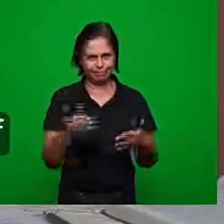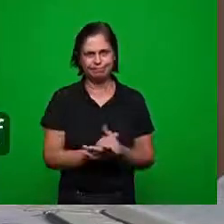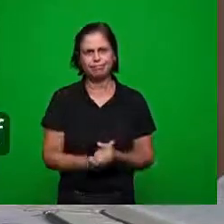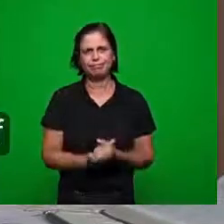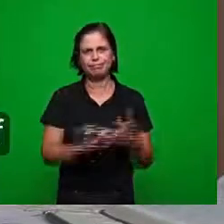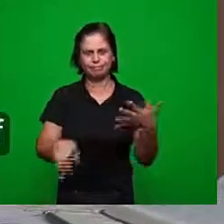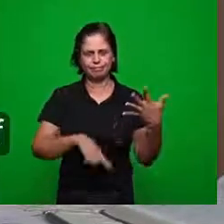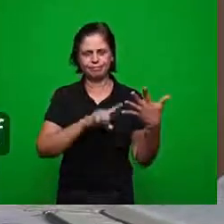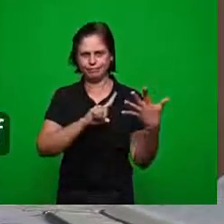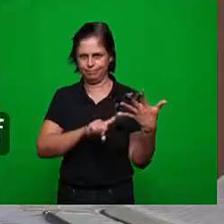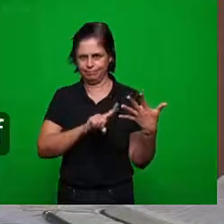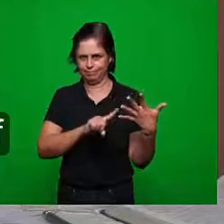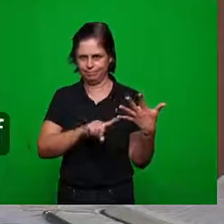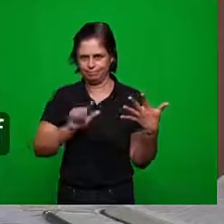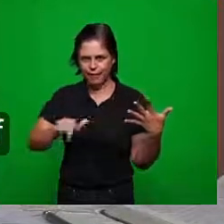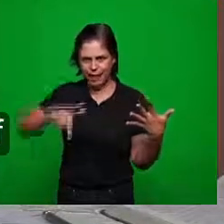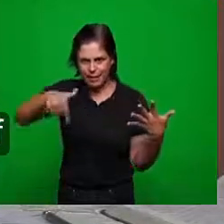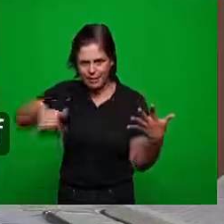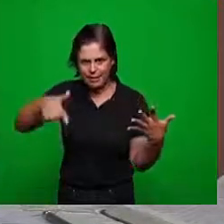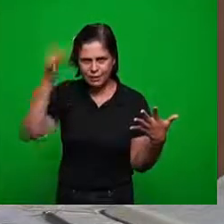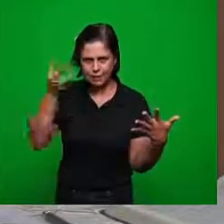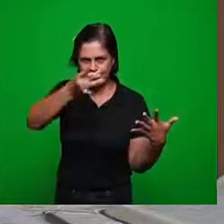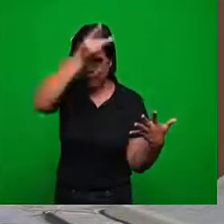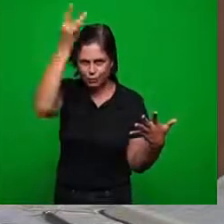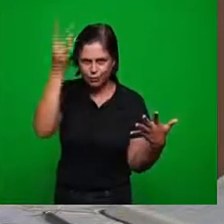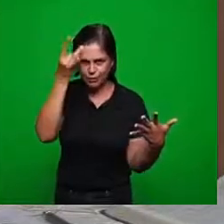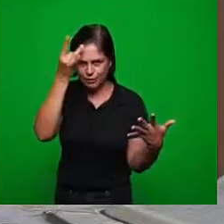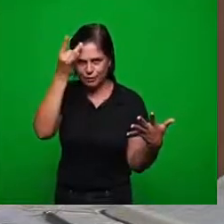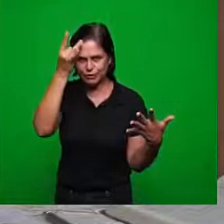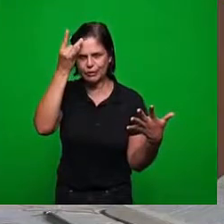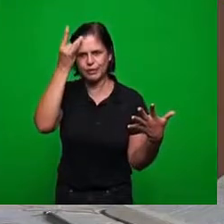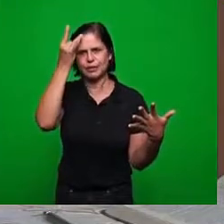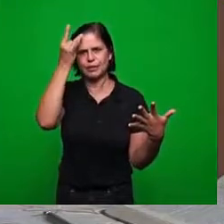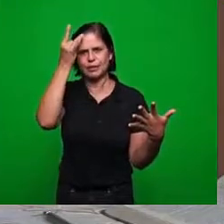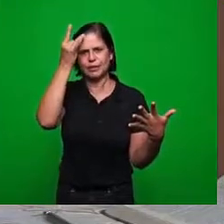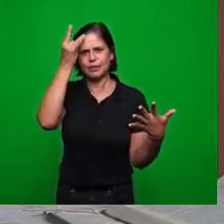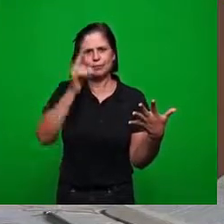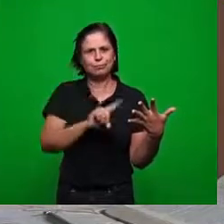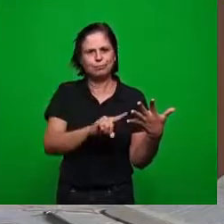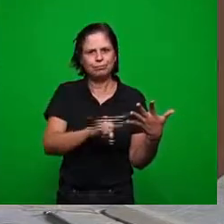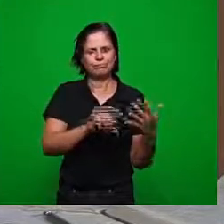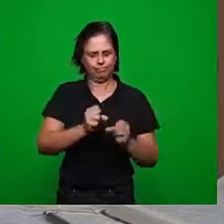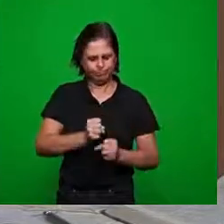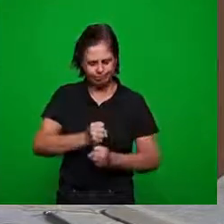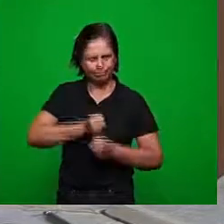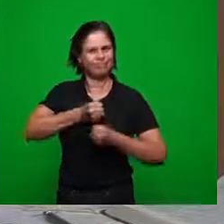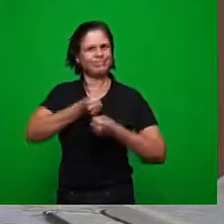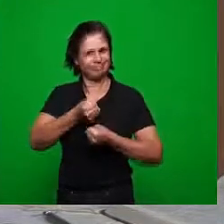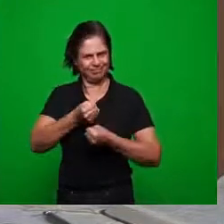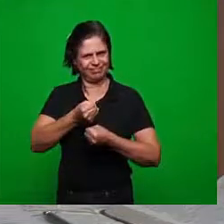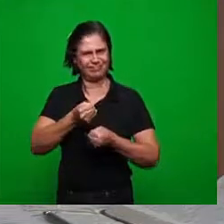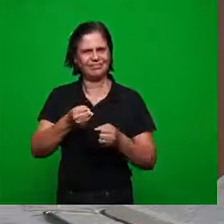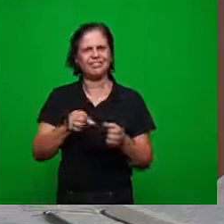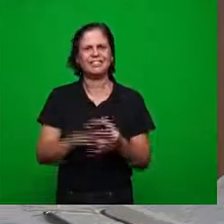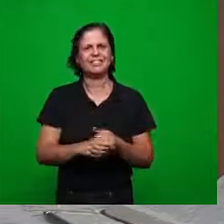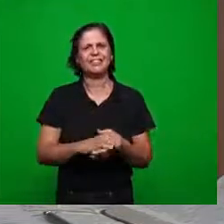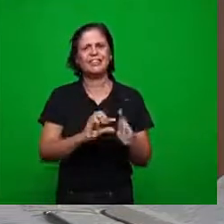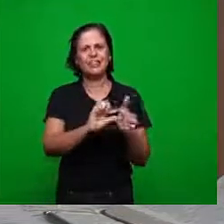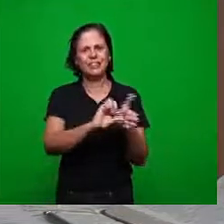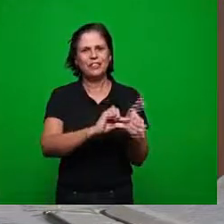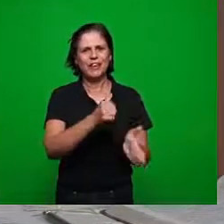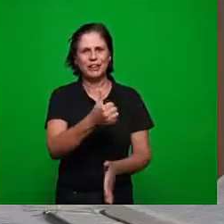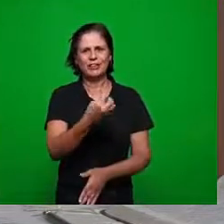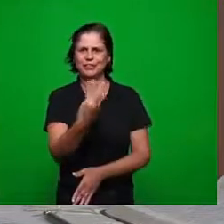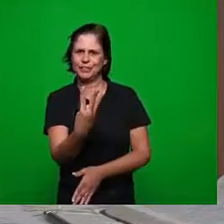a outra operação do espírito santo na igreja de pérgamo que é o espírito de fortaleza então aqui está no capítulo 2 verso